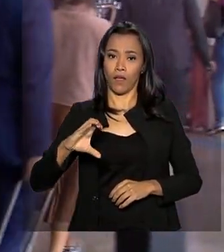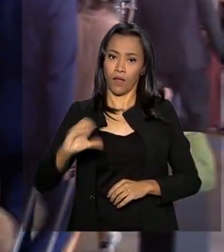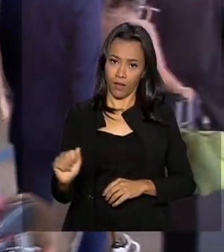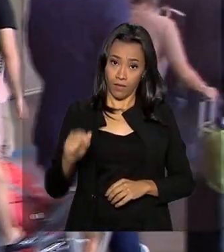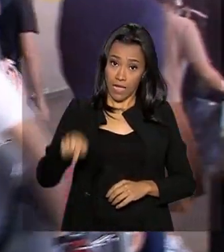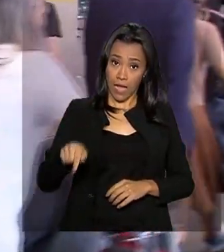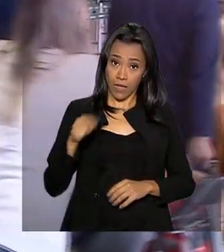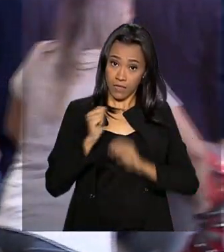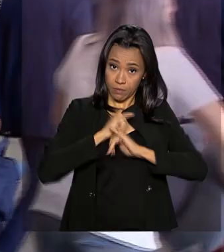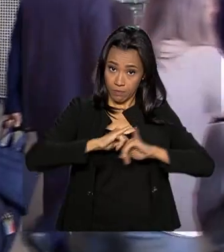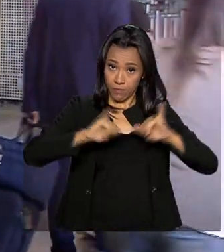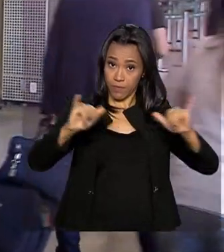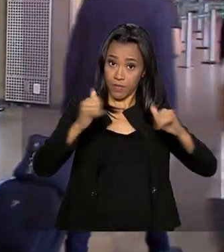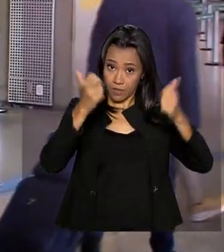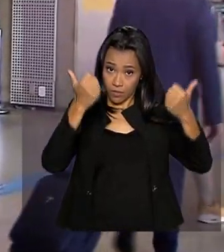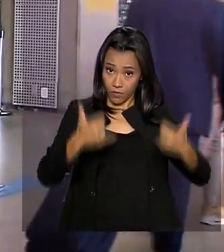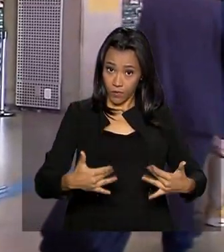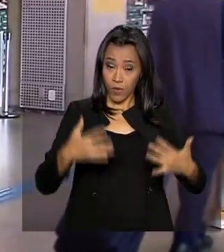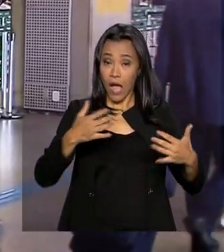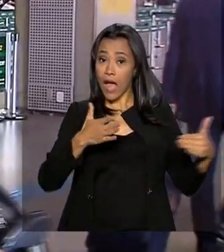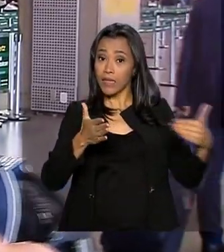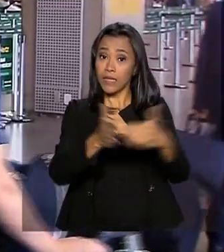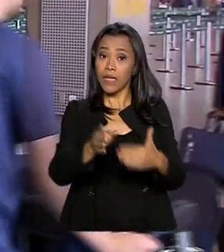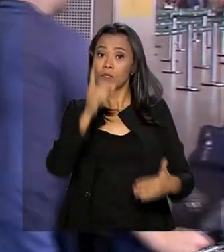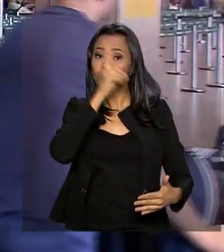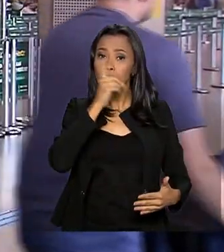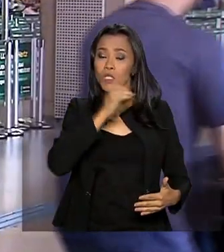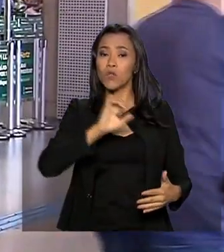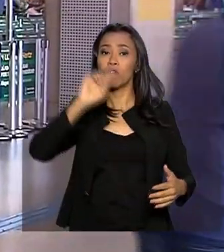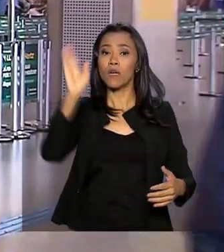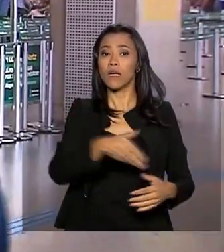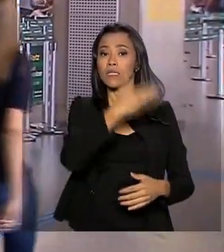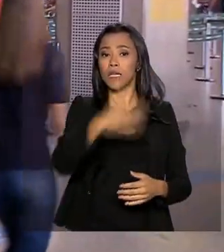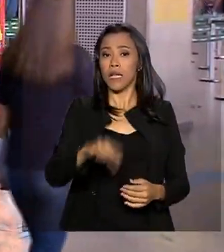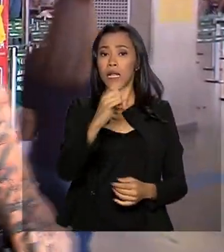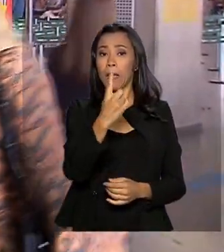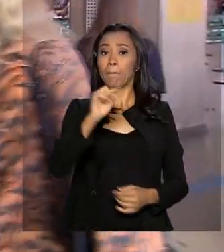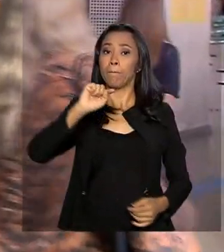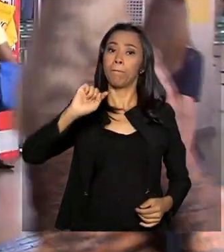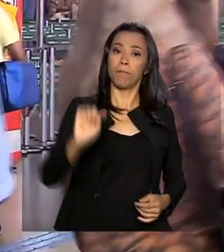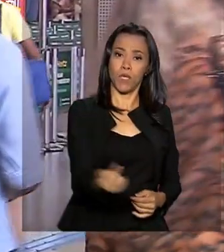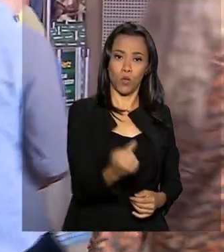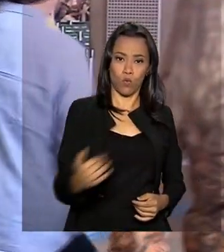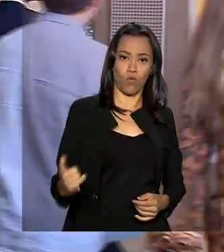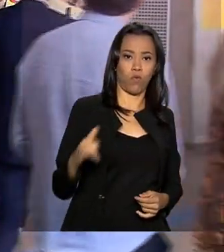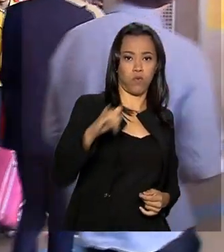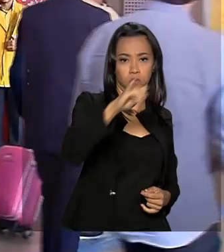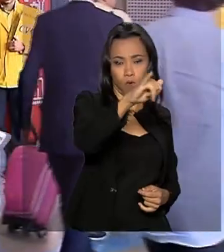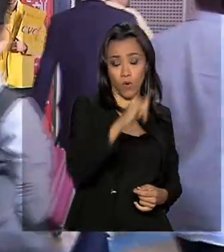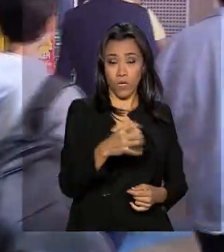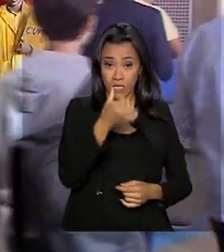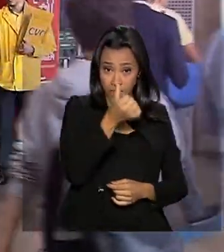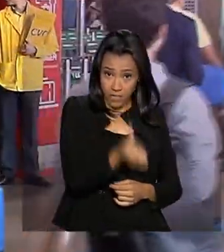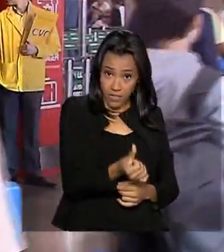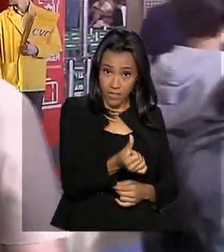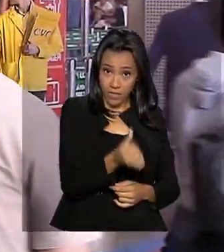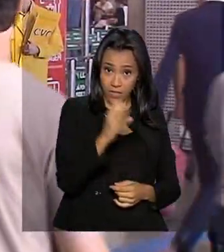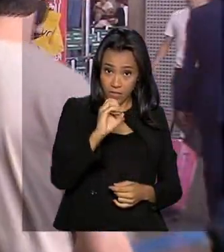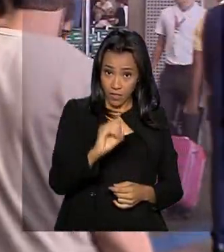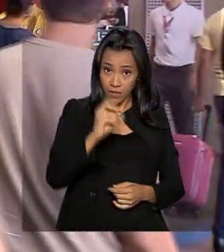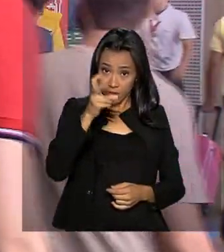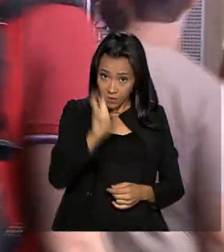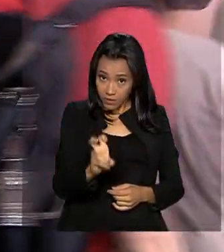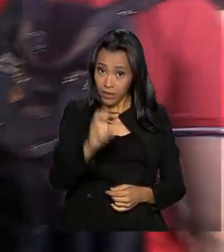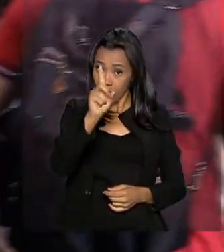nesta segunda-feira, até o próximo domingo, vai cancelar mil voos. 605 tem como origem ou destino o